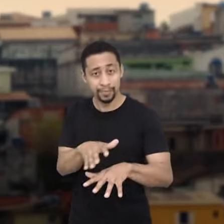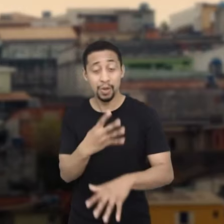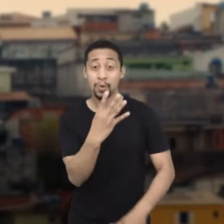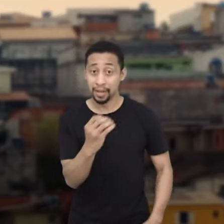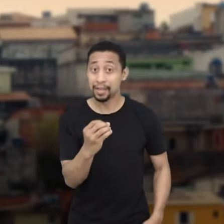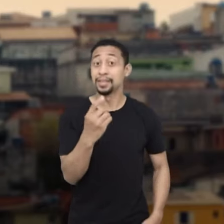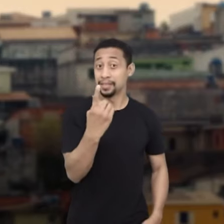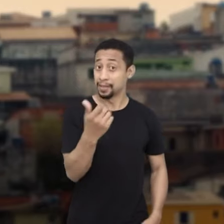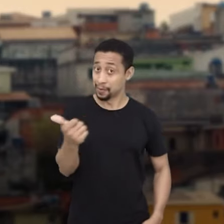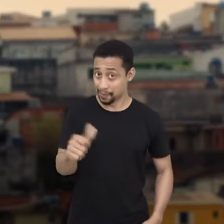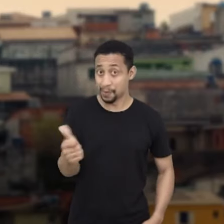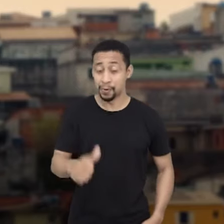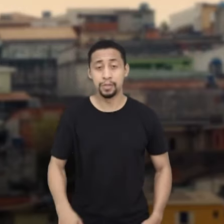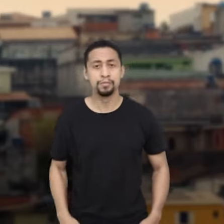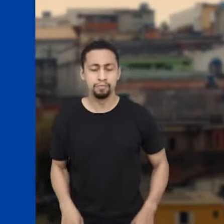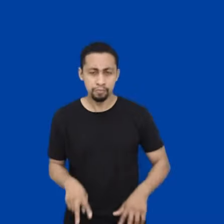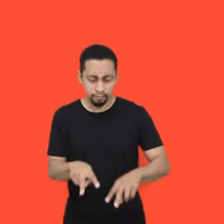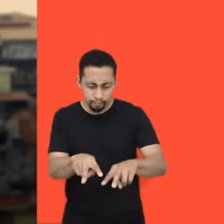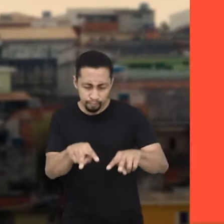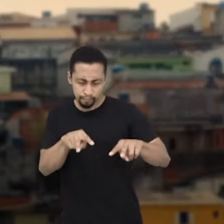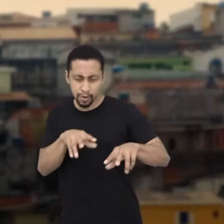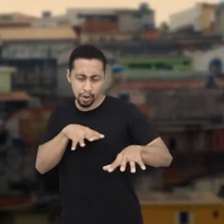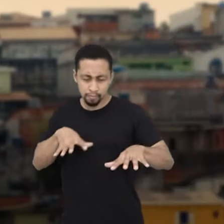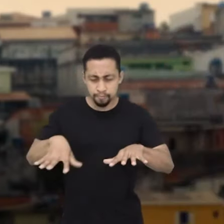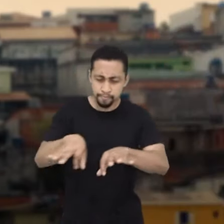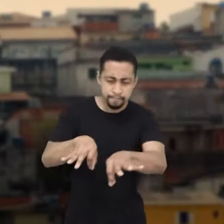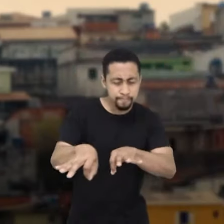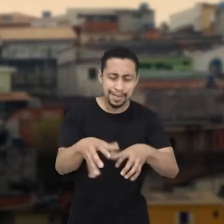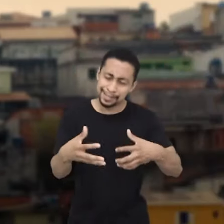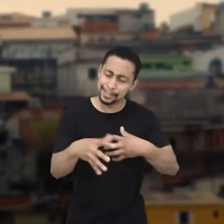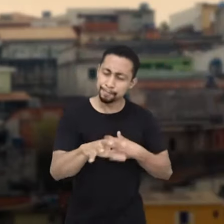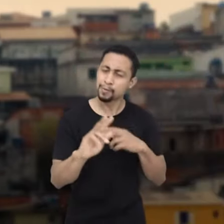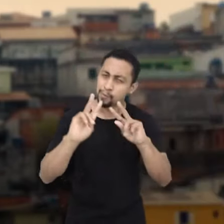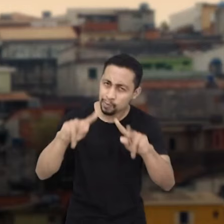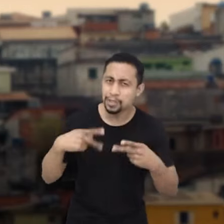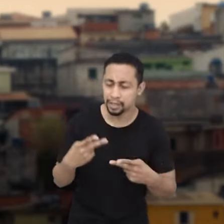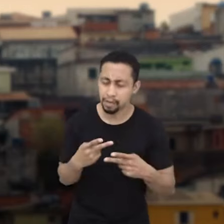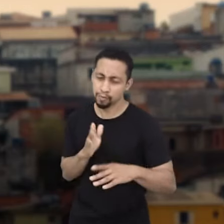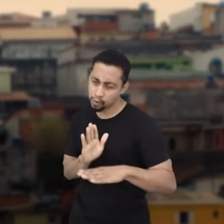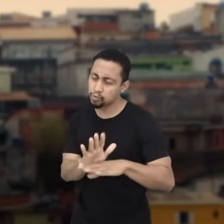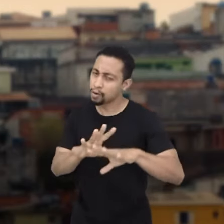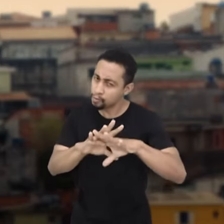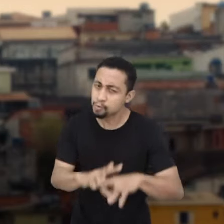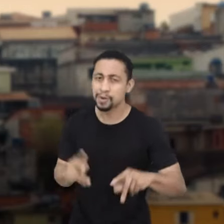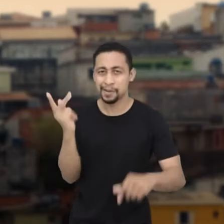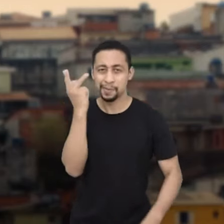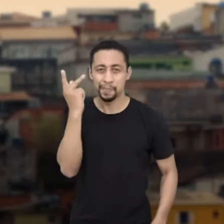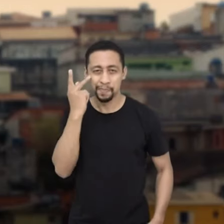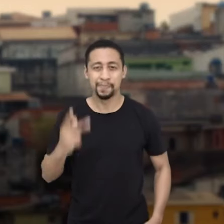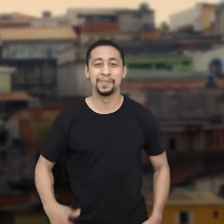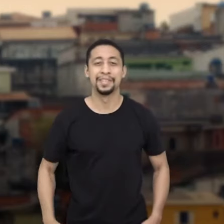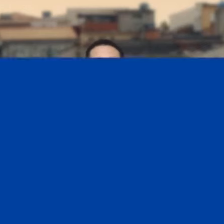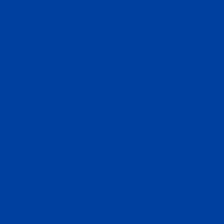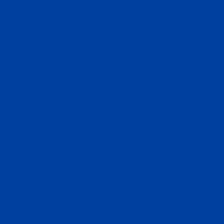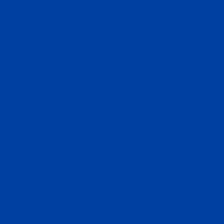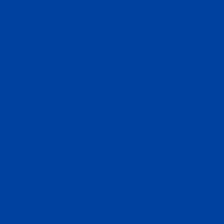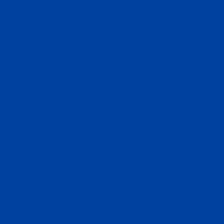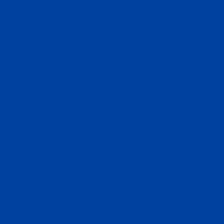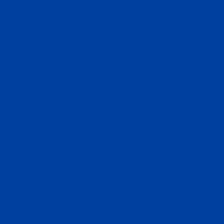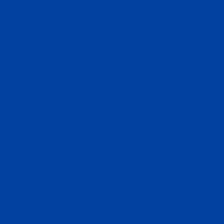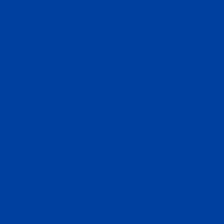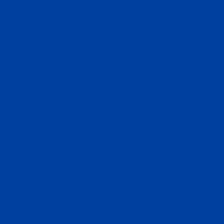inclusão, 40, 111. É com visão urbanista e sentimento humanista que vamos curar São Paulo.